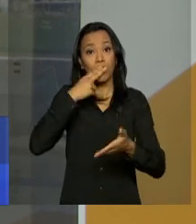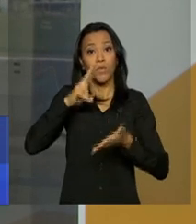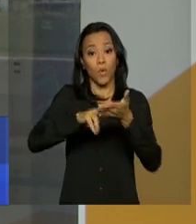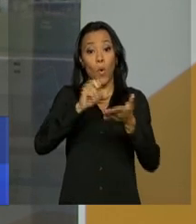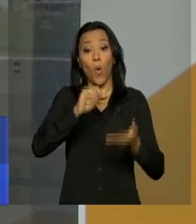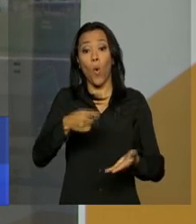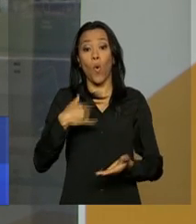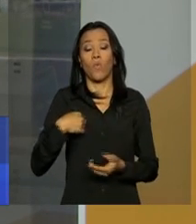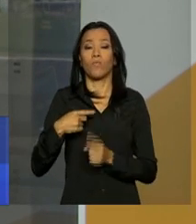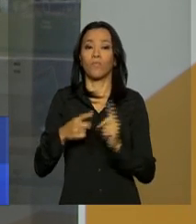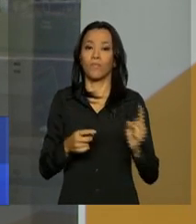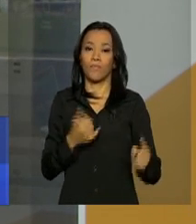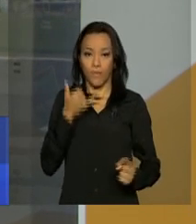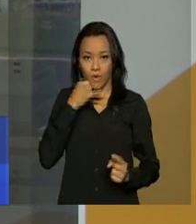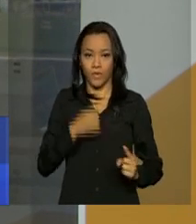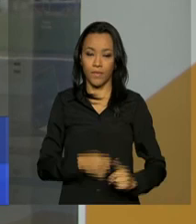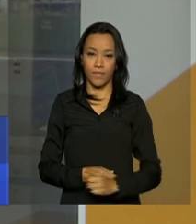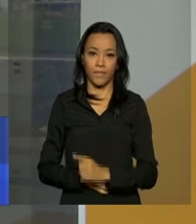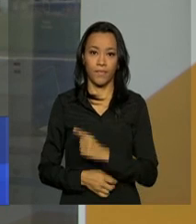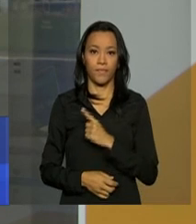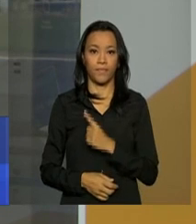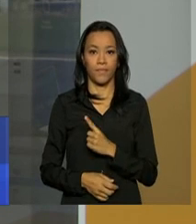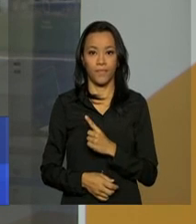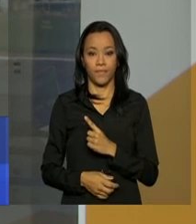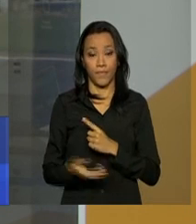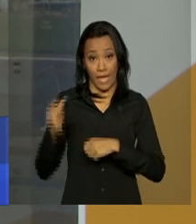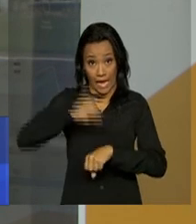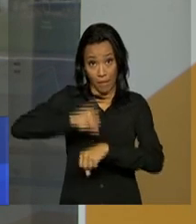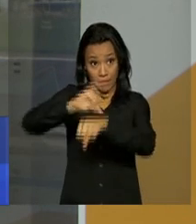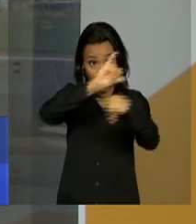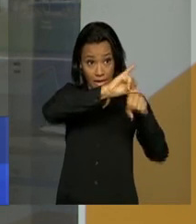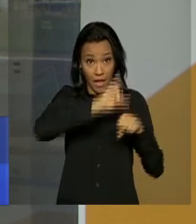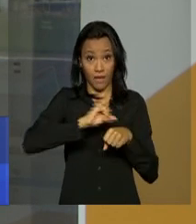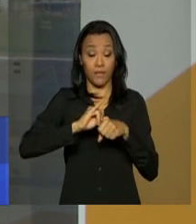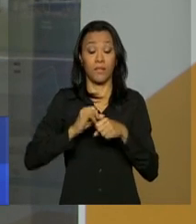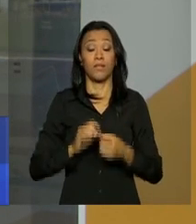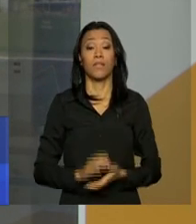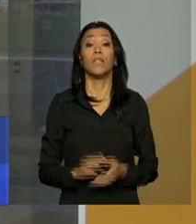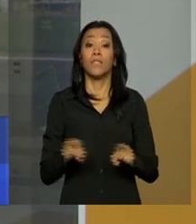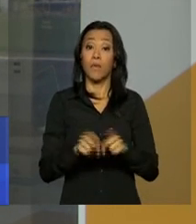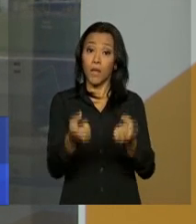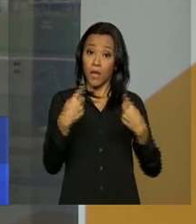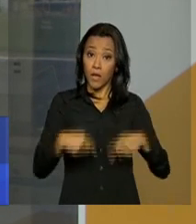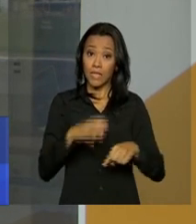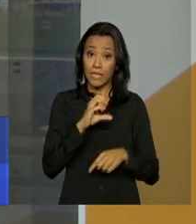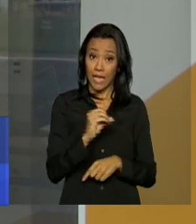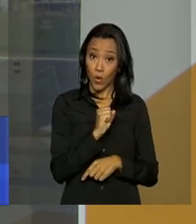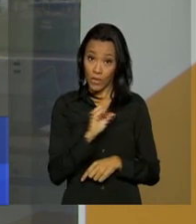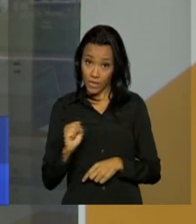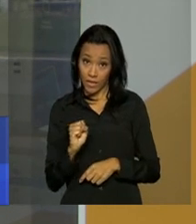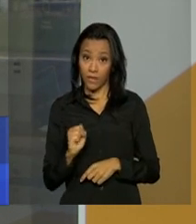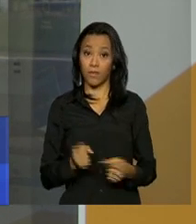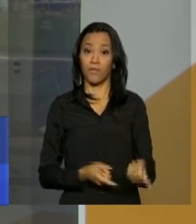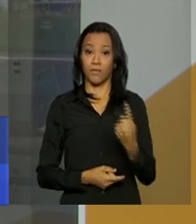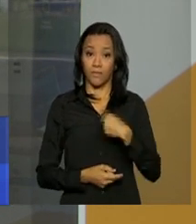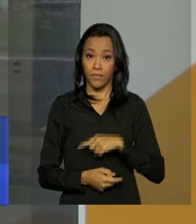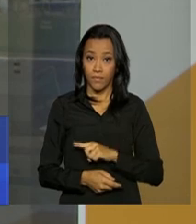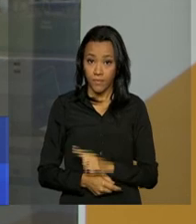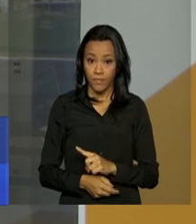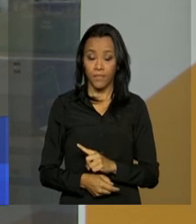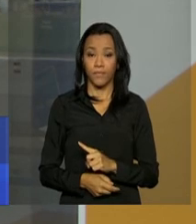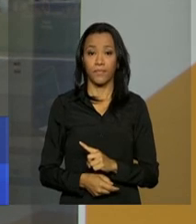3003-0100 para capitais e regiões metropolitanas e 0800-725